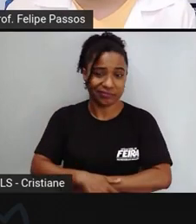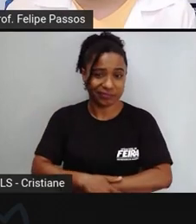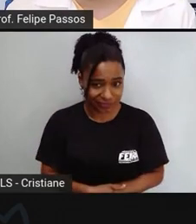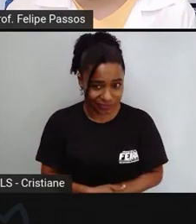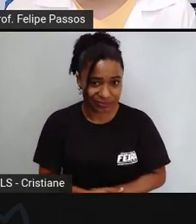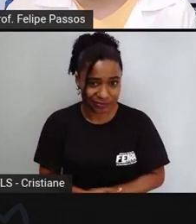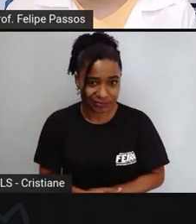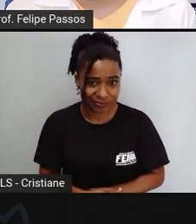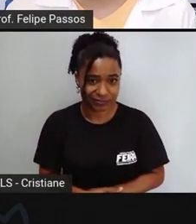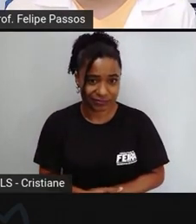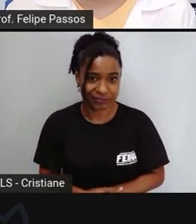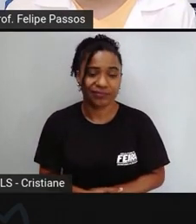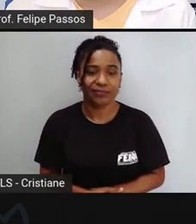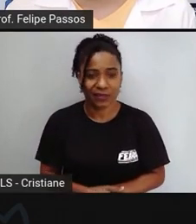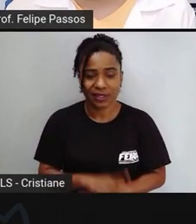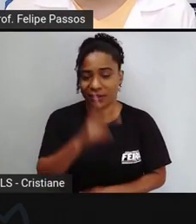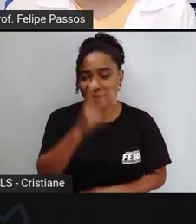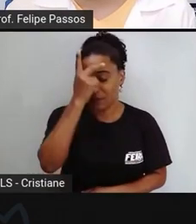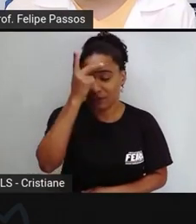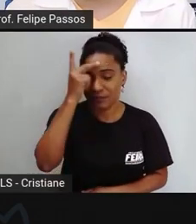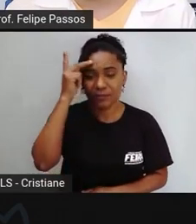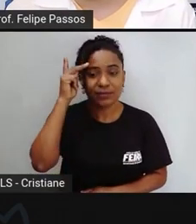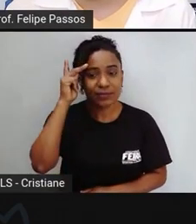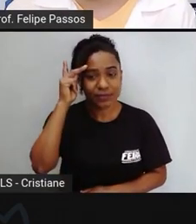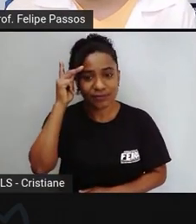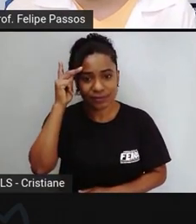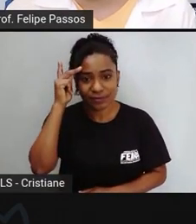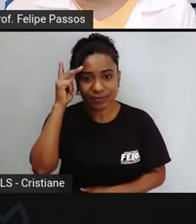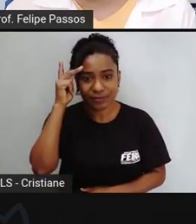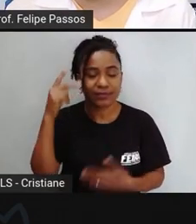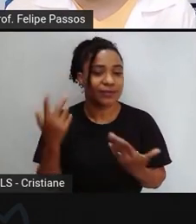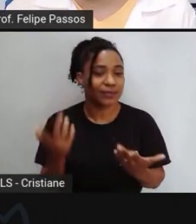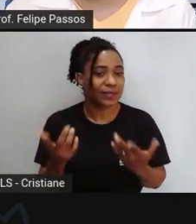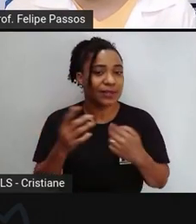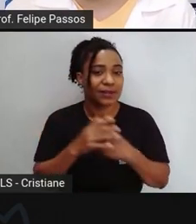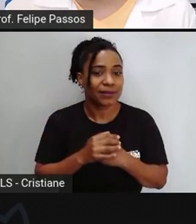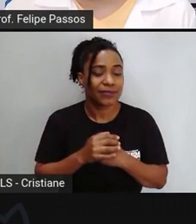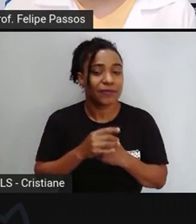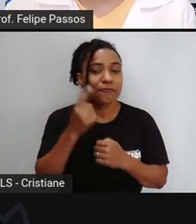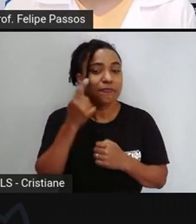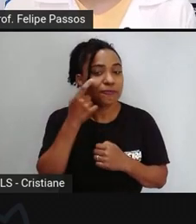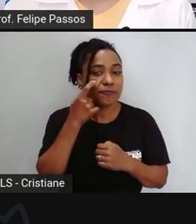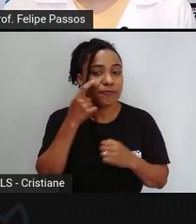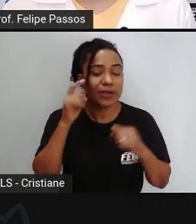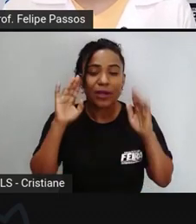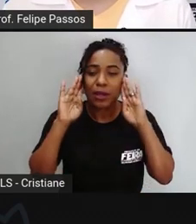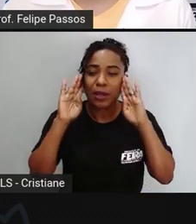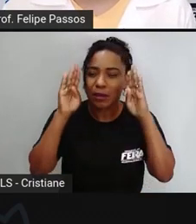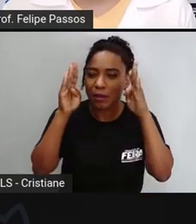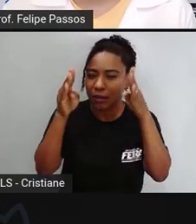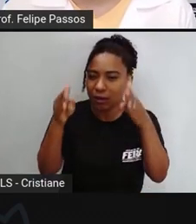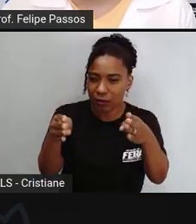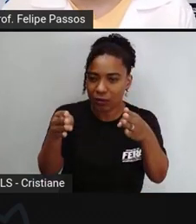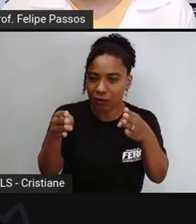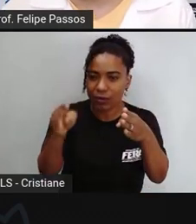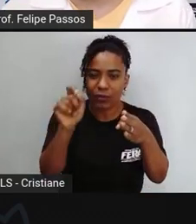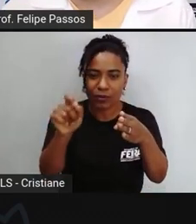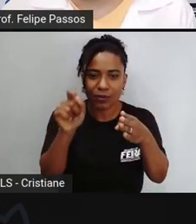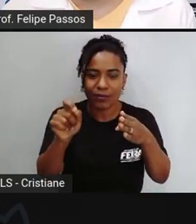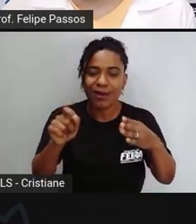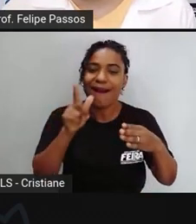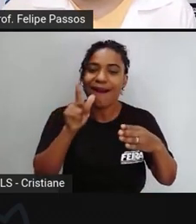as pessoas elas têm a visão de que a